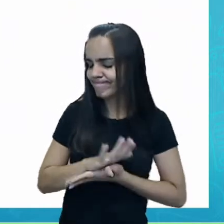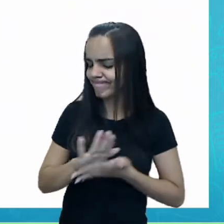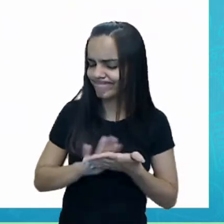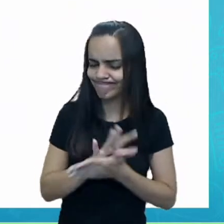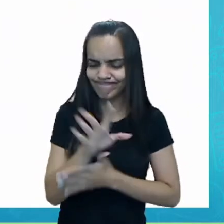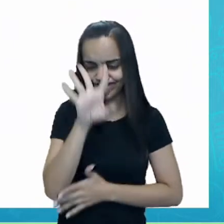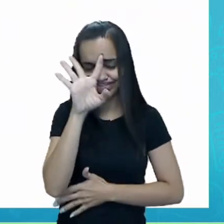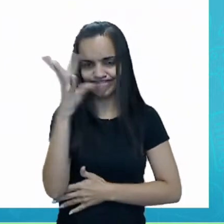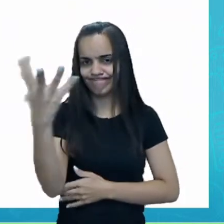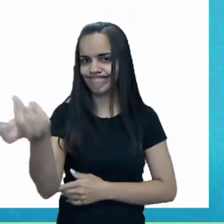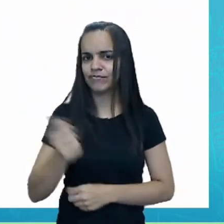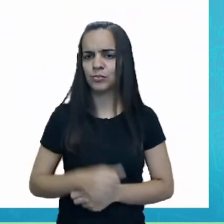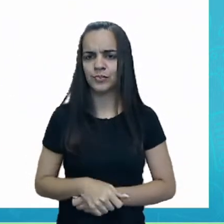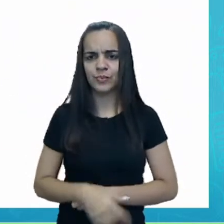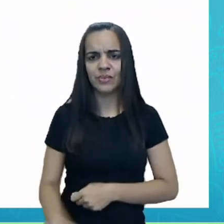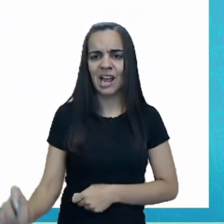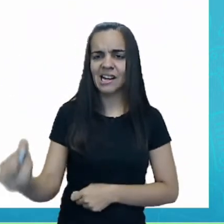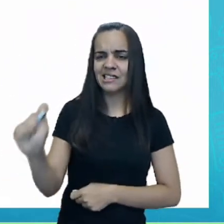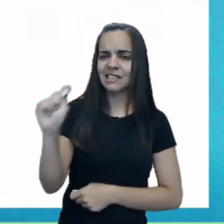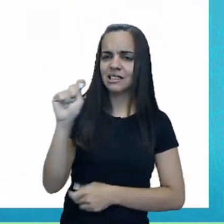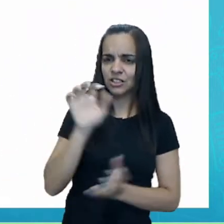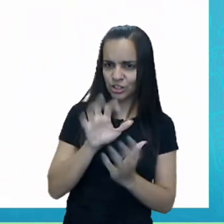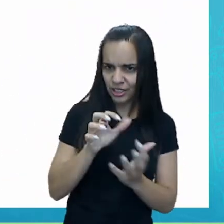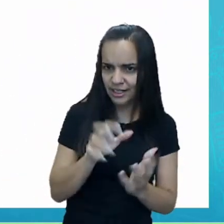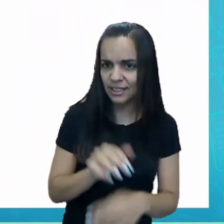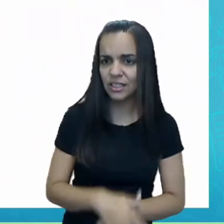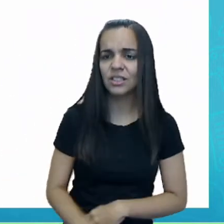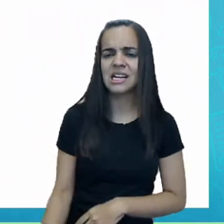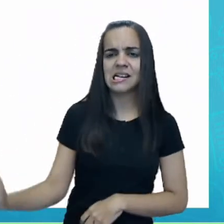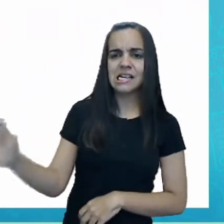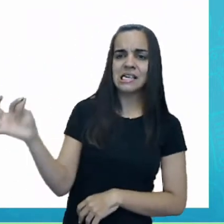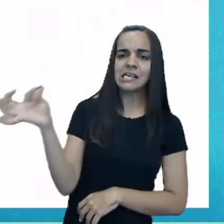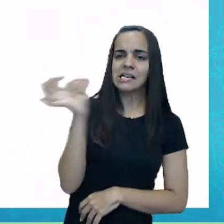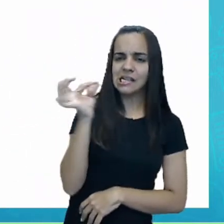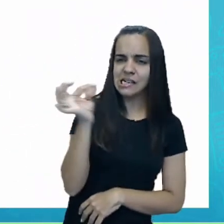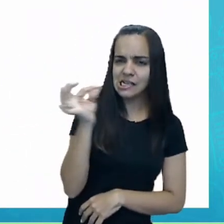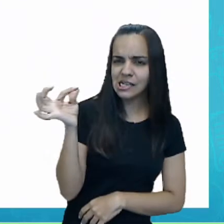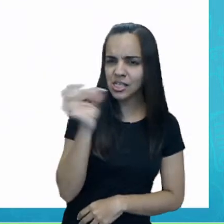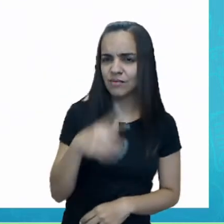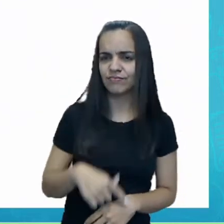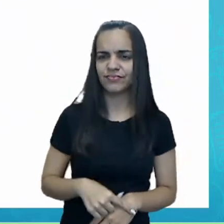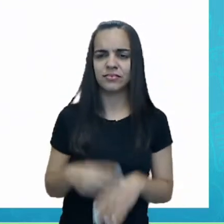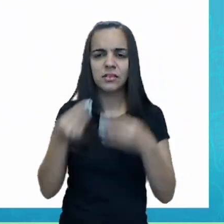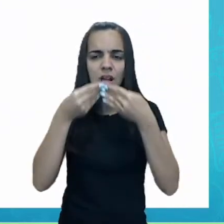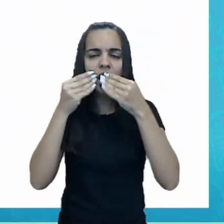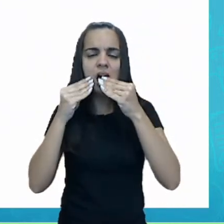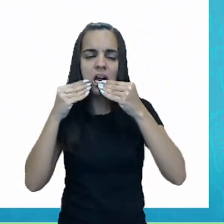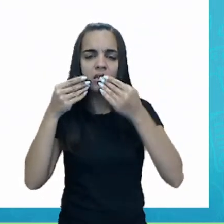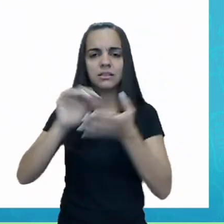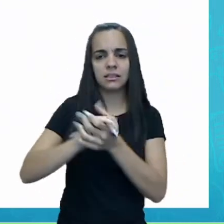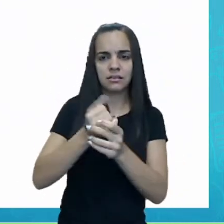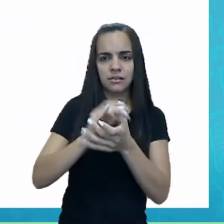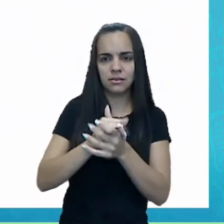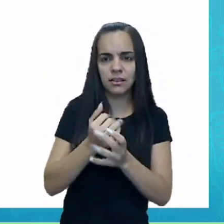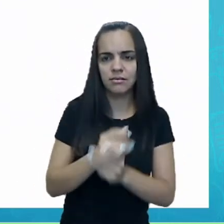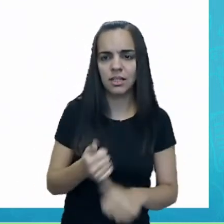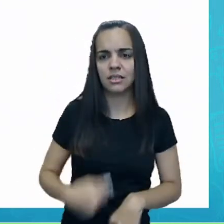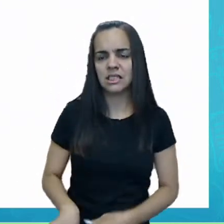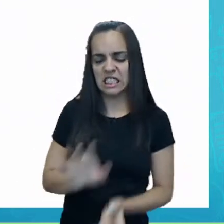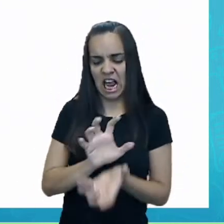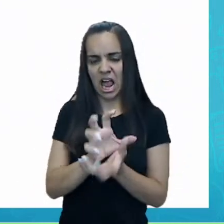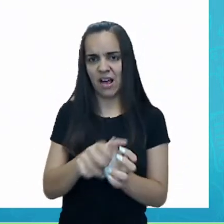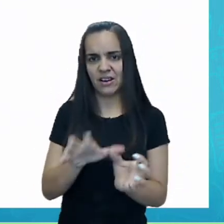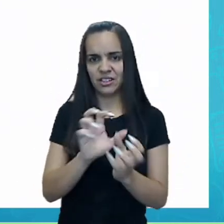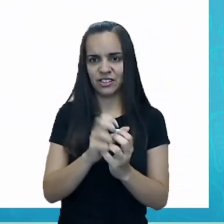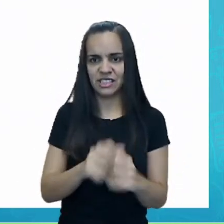O jacaré roía a cenoura, cutucava com graveto, cobria o dente com sabão, mastigava a